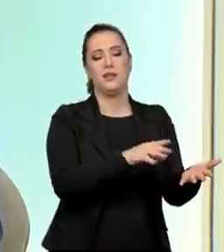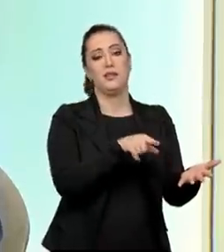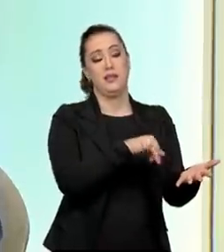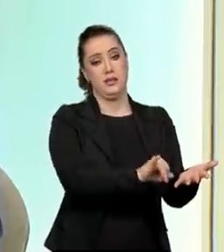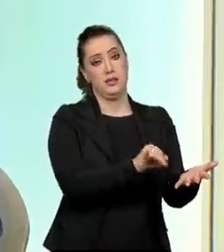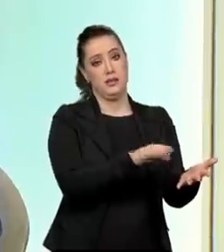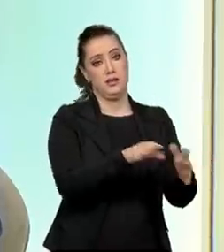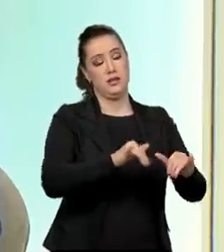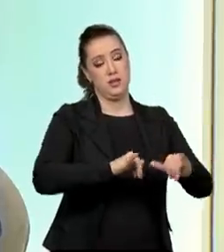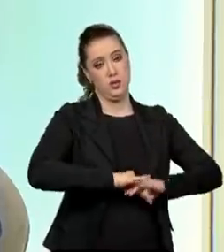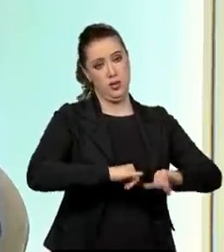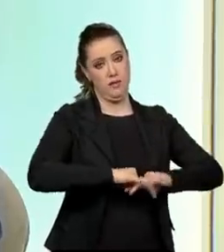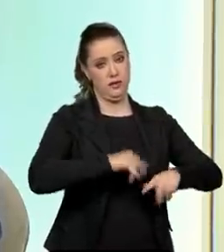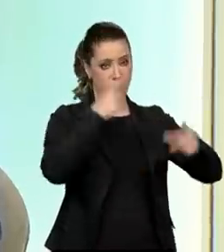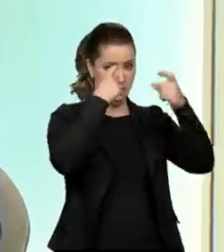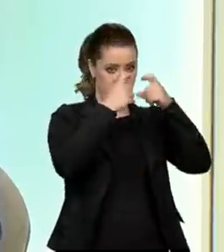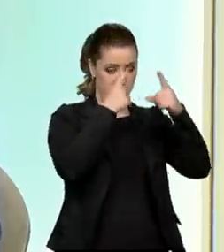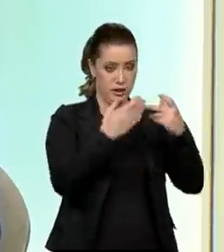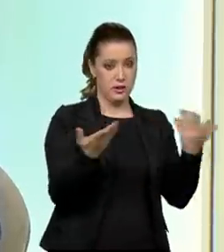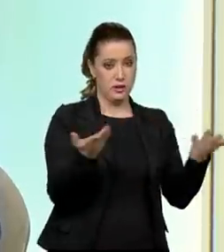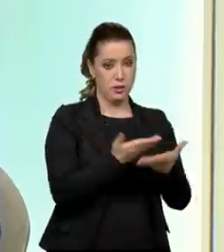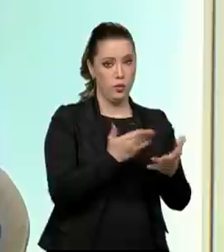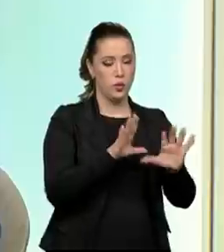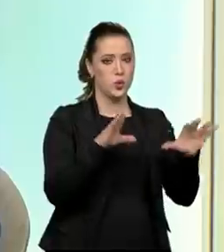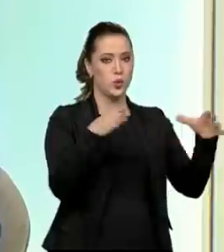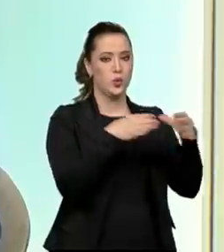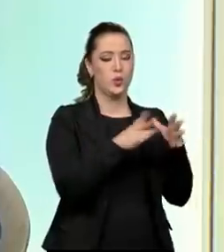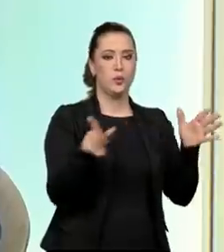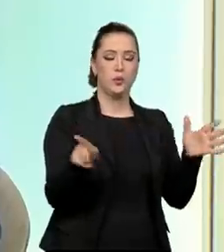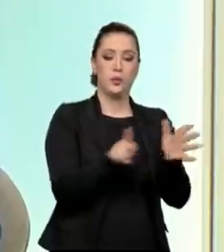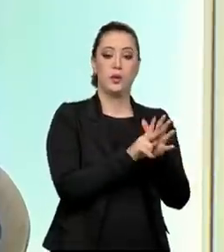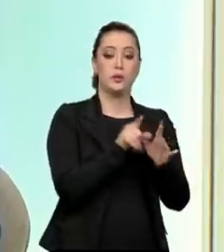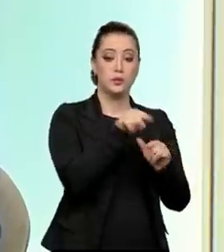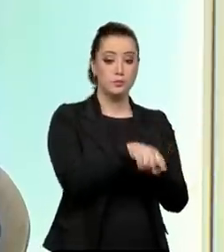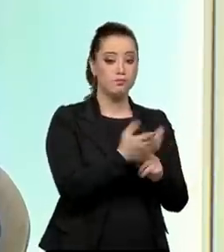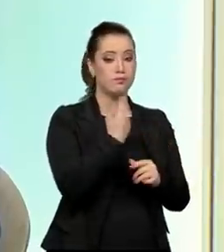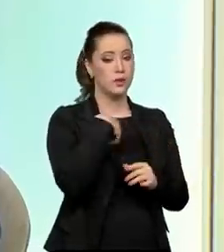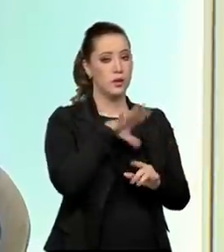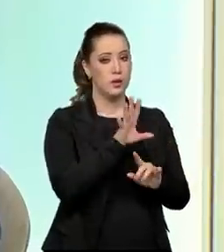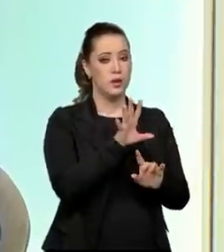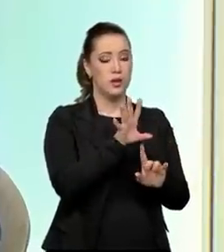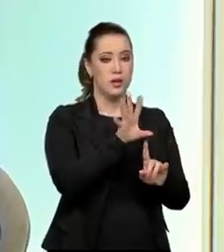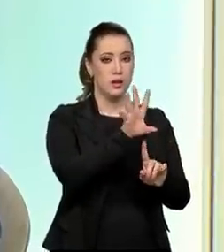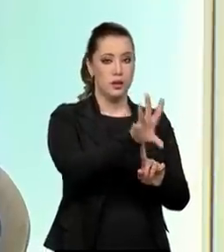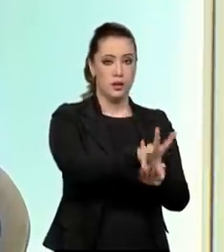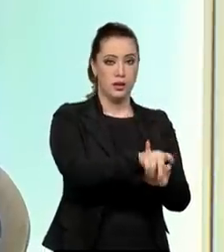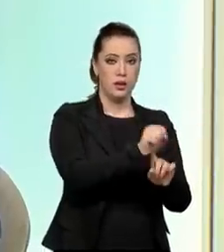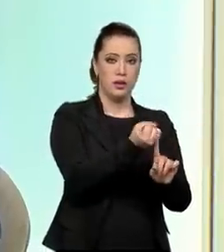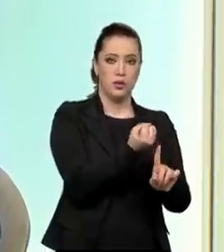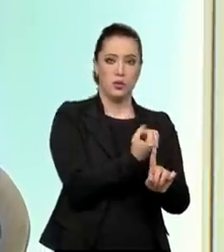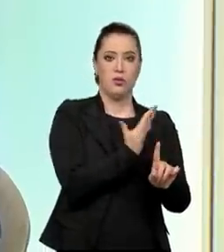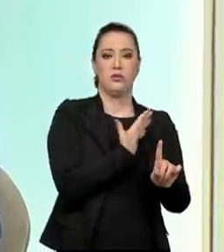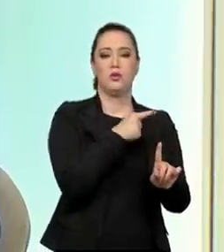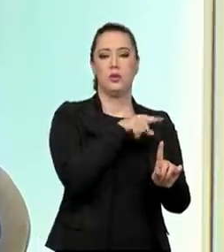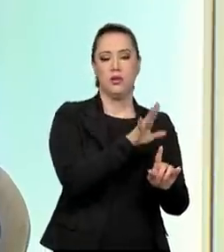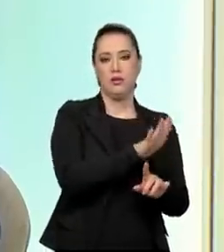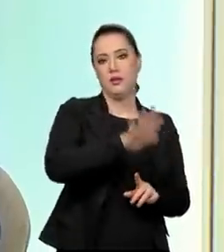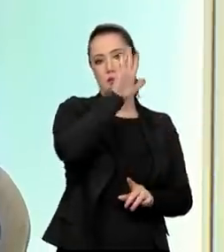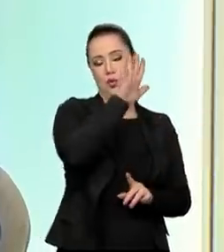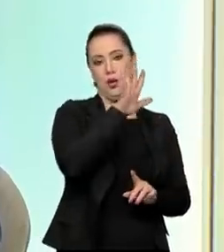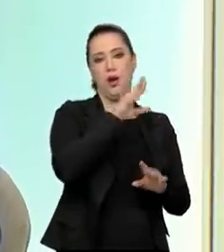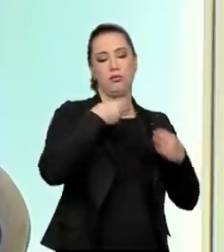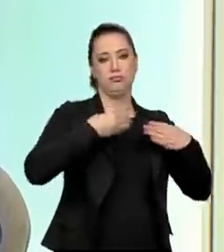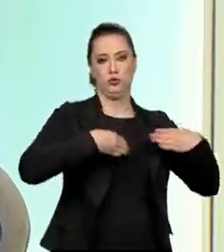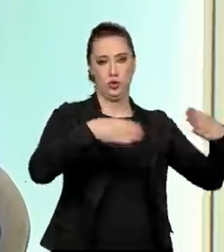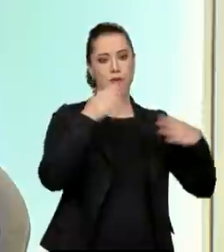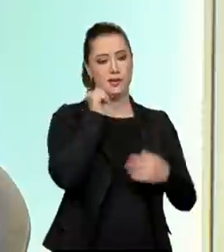uma pessoa especializada da ouvidoria nacional. Também consideramos isso um grande avanço. Criamos novos cursos